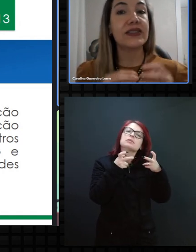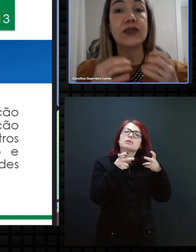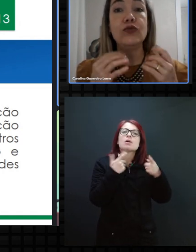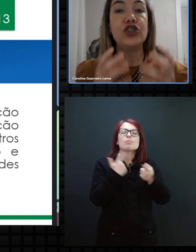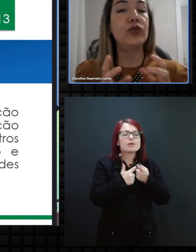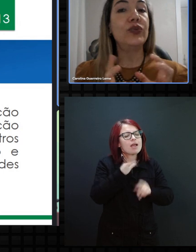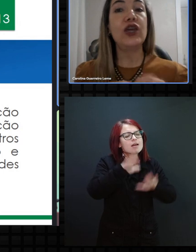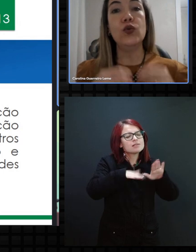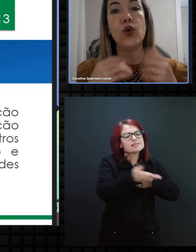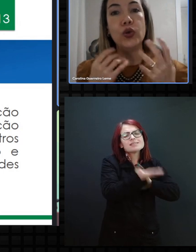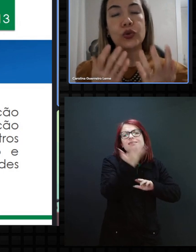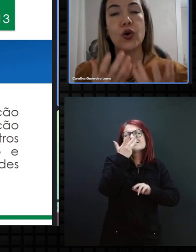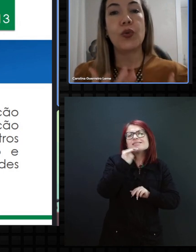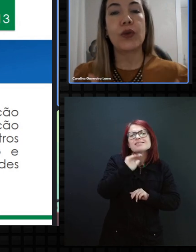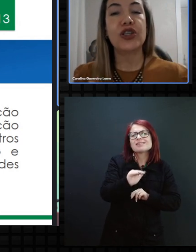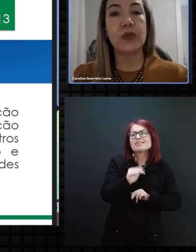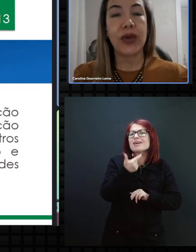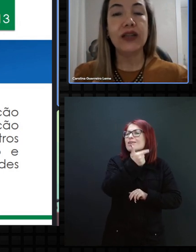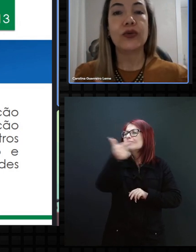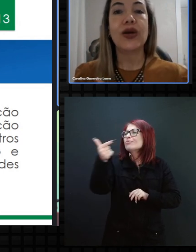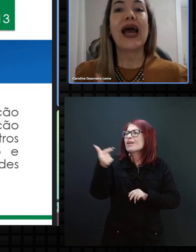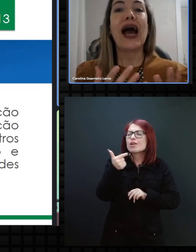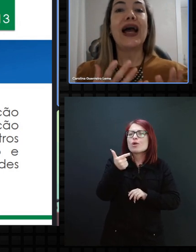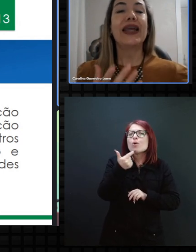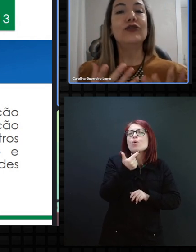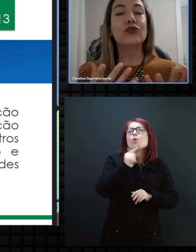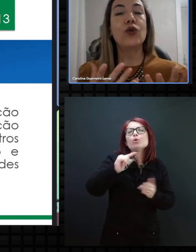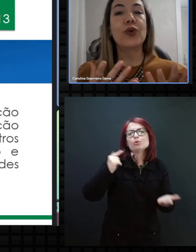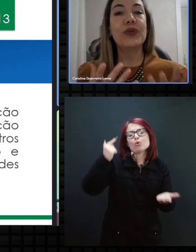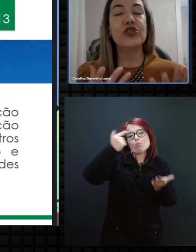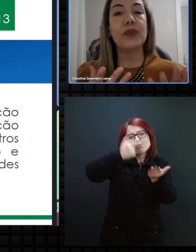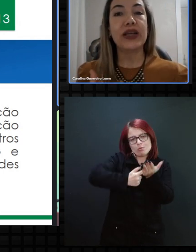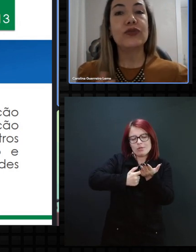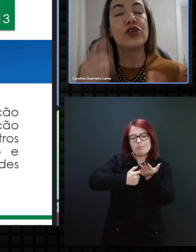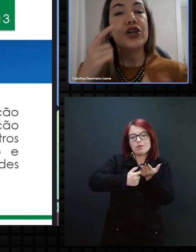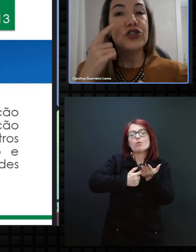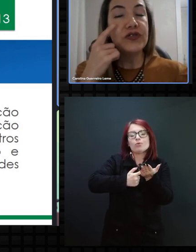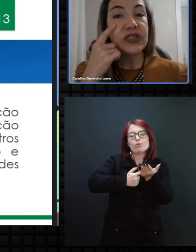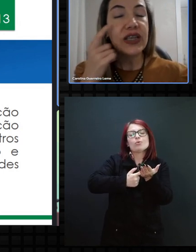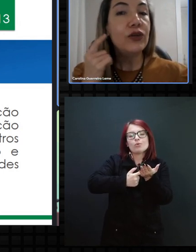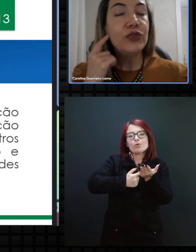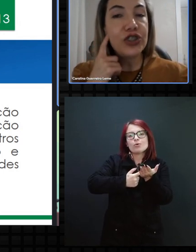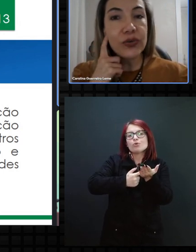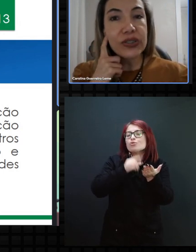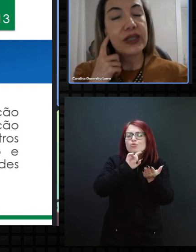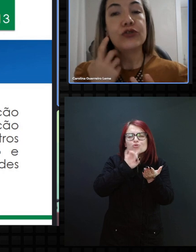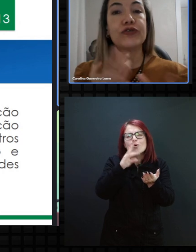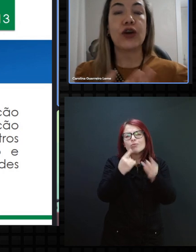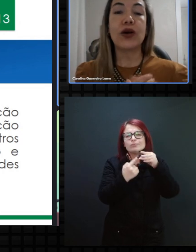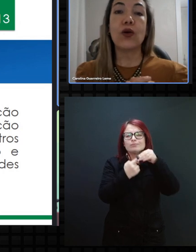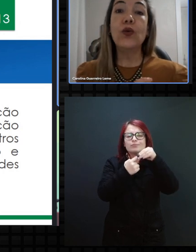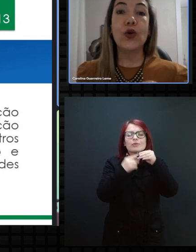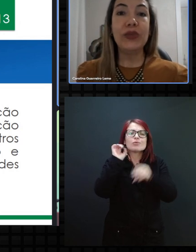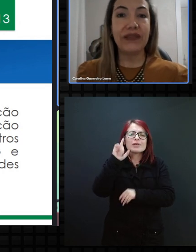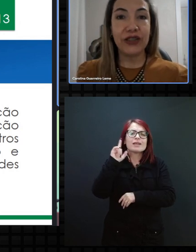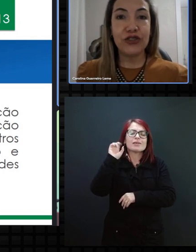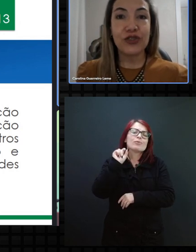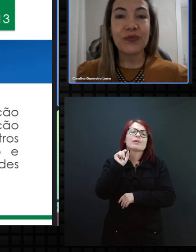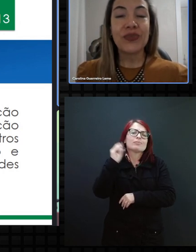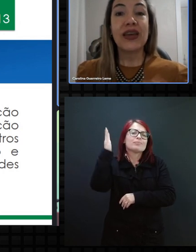essas crianças não tinham nenhum outro comprometimento, além dos comprometimentos de visão e de audição de forma